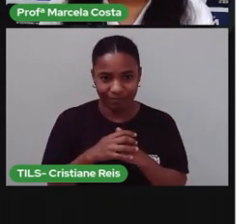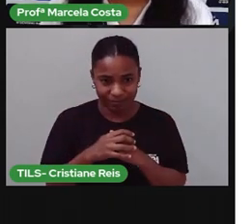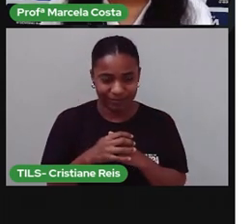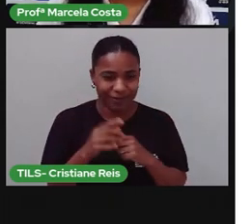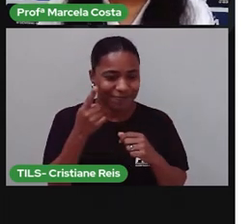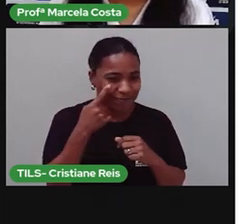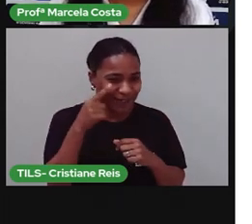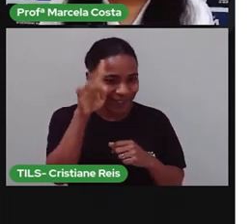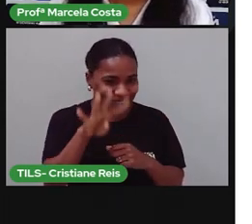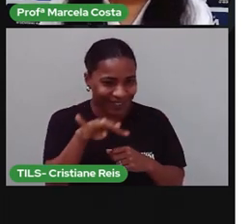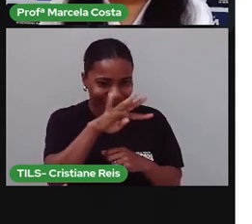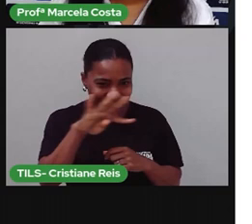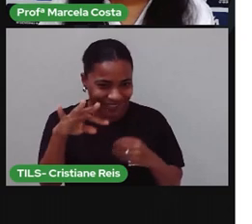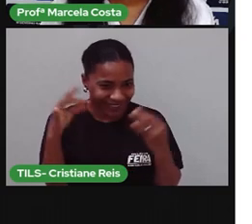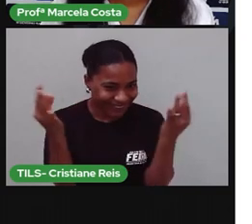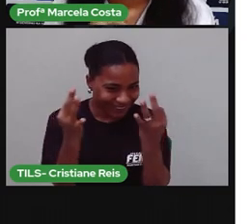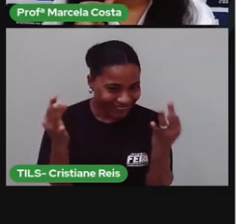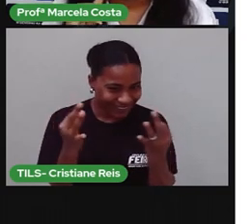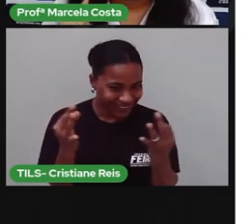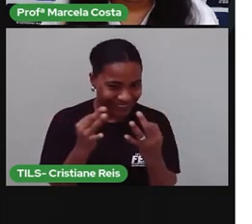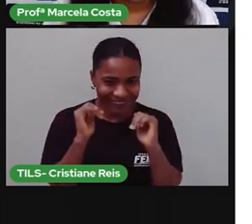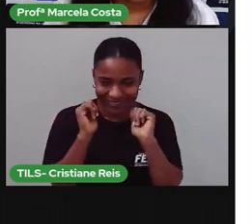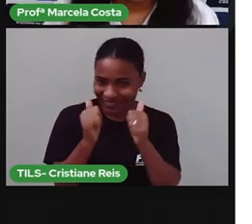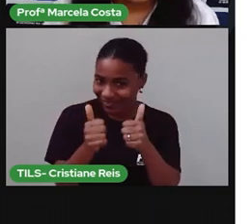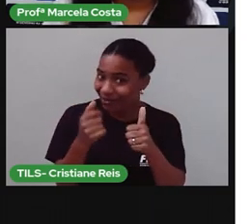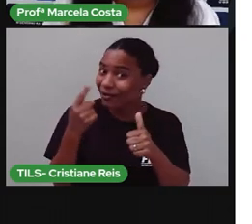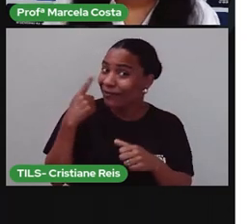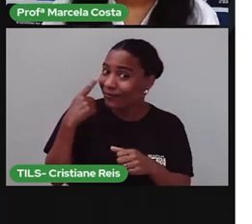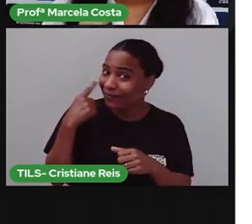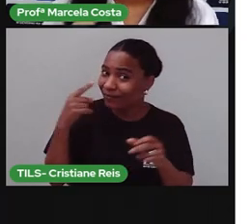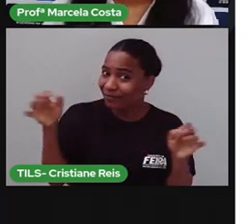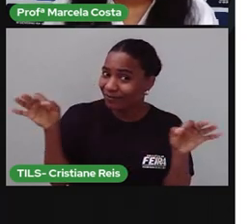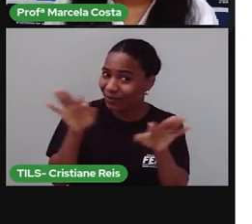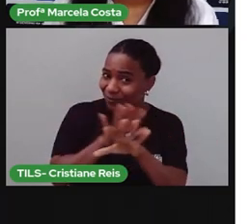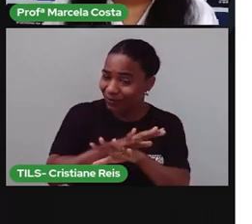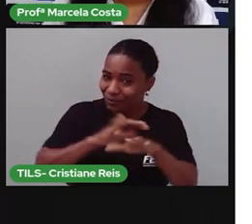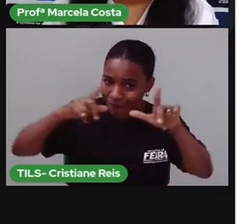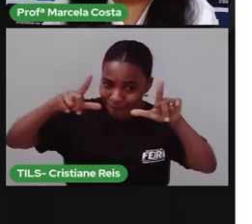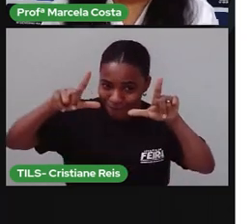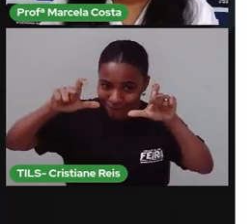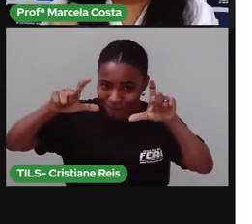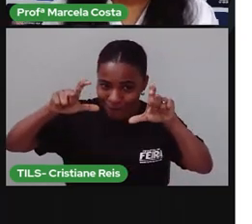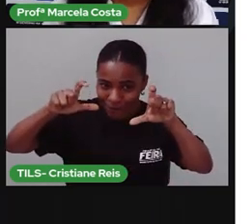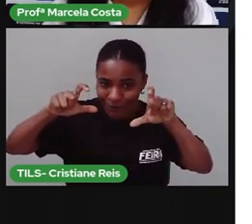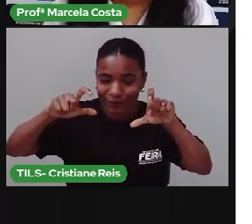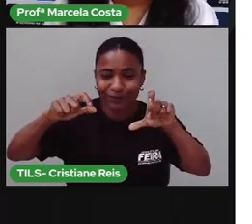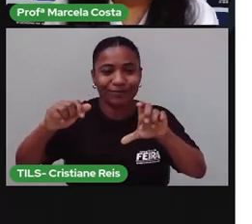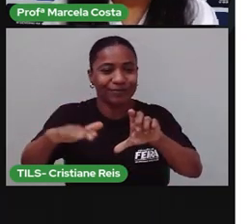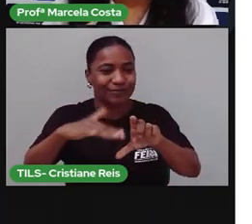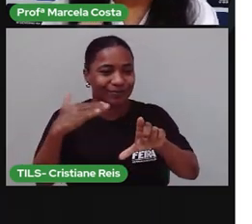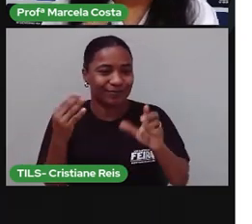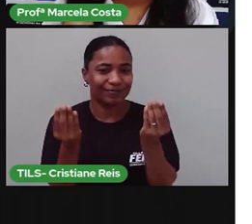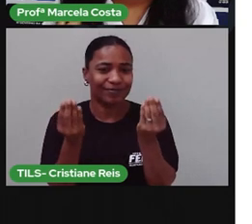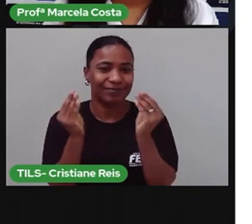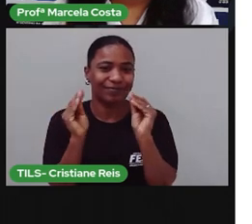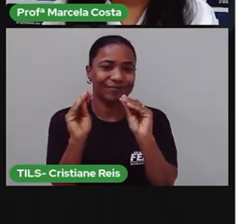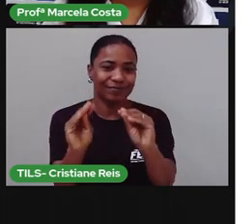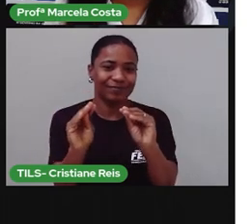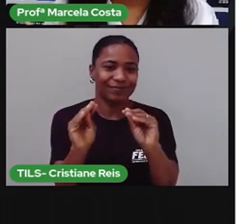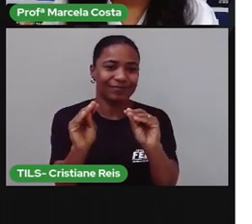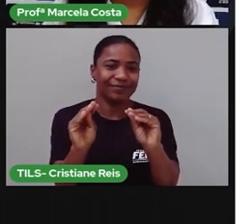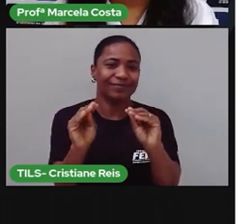Capricha aí na sua tabela. Eu quero ver ela pronta. Tá? Manda foto. Marca também. Se você pode